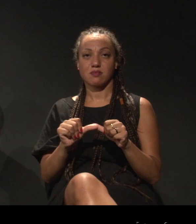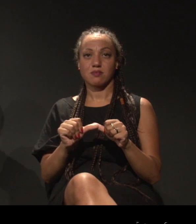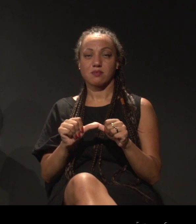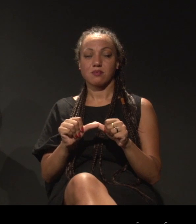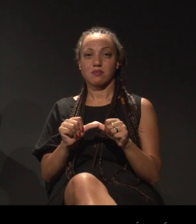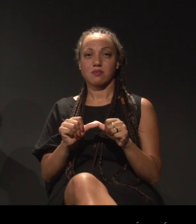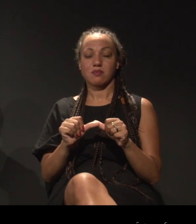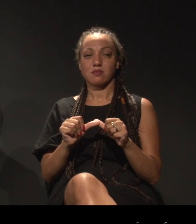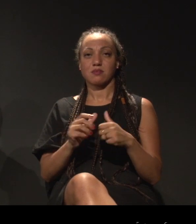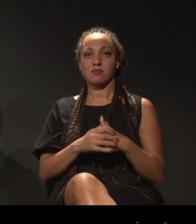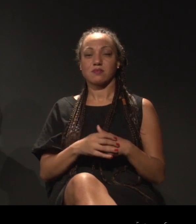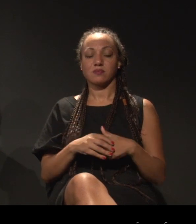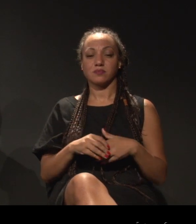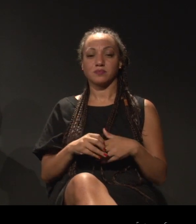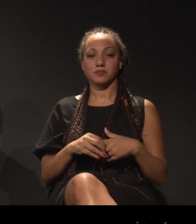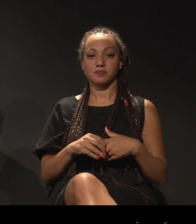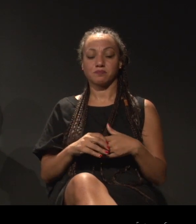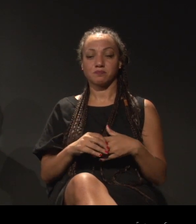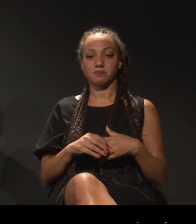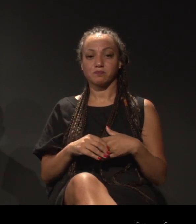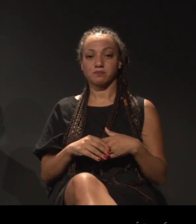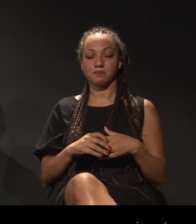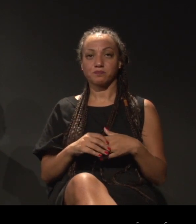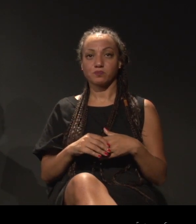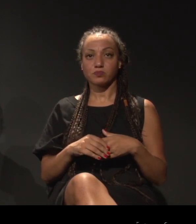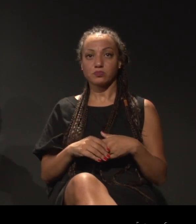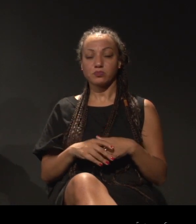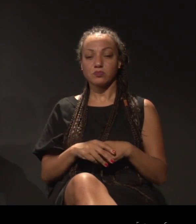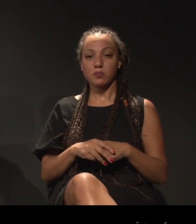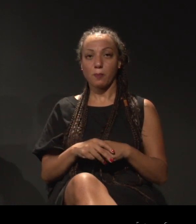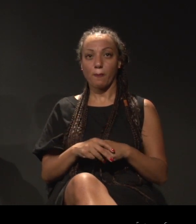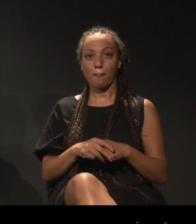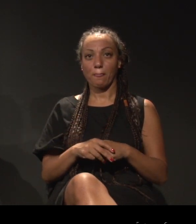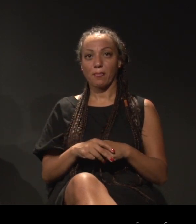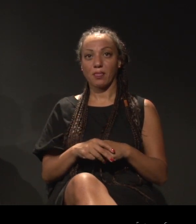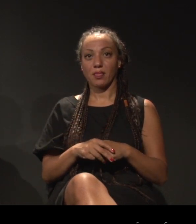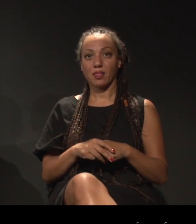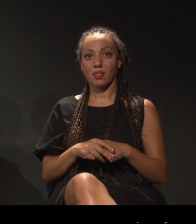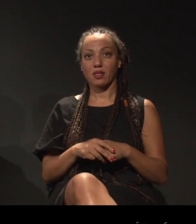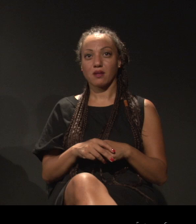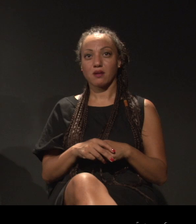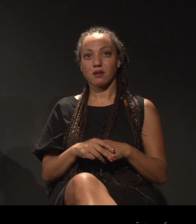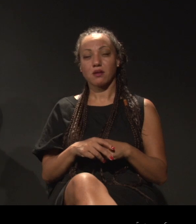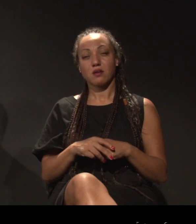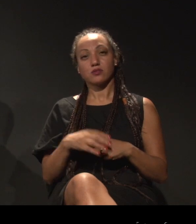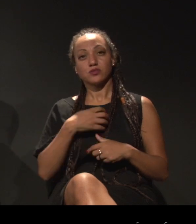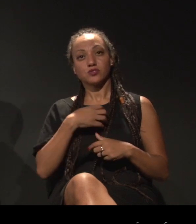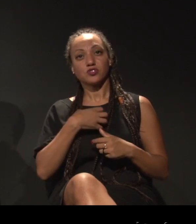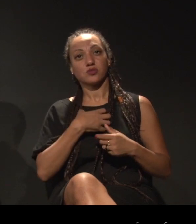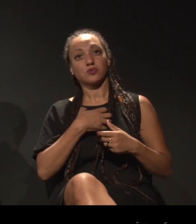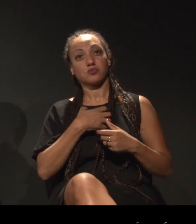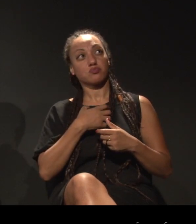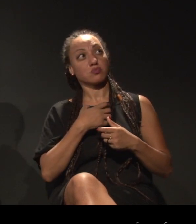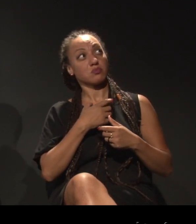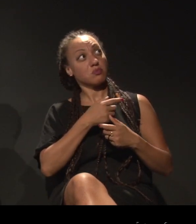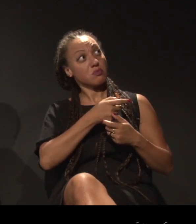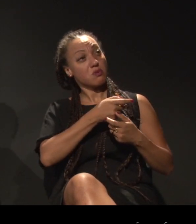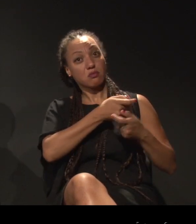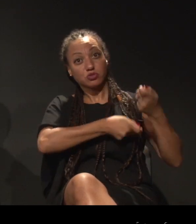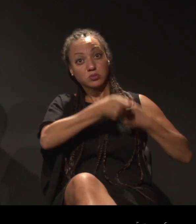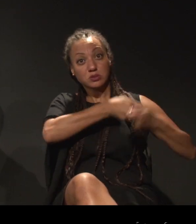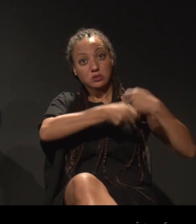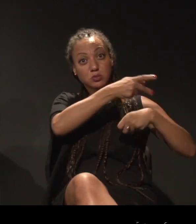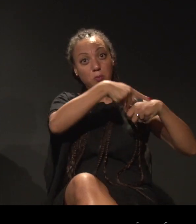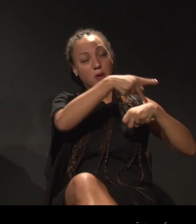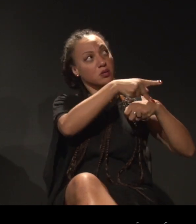em algo que a administração desse país dê conta. Porque, afinal